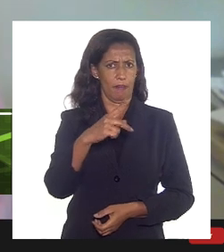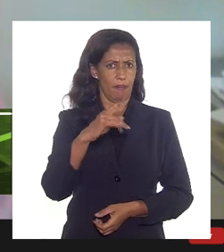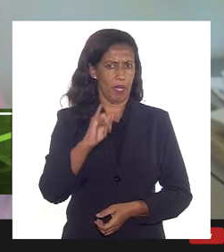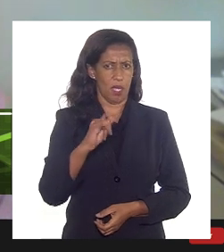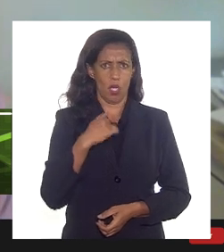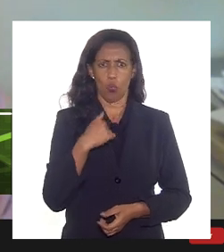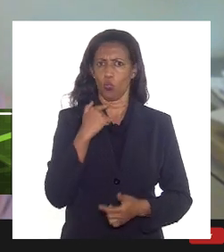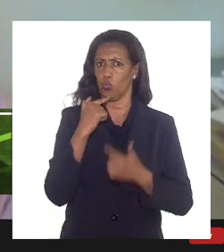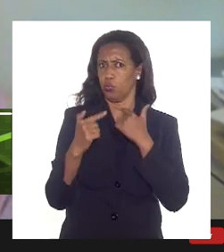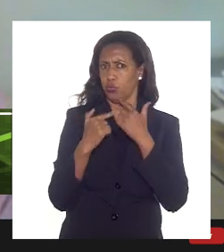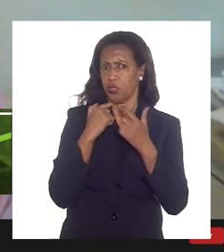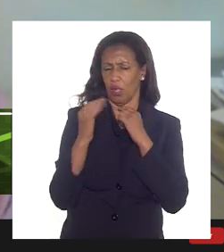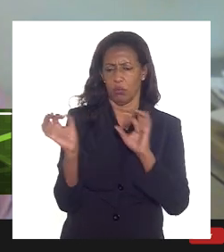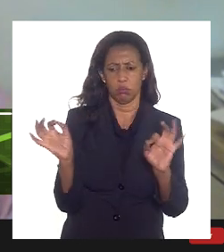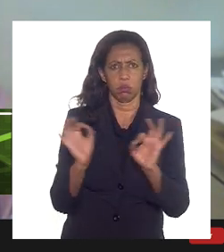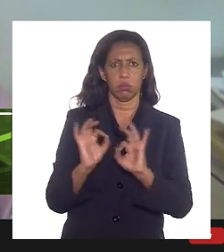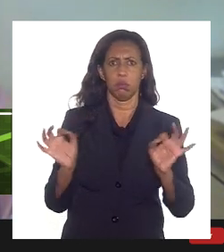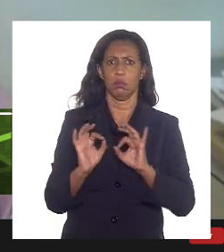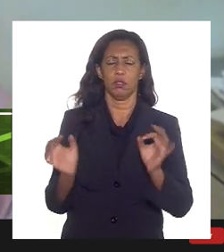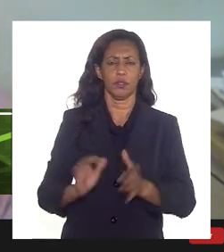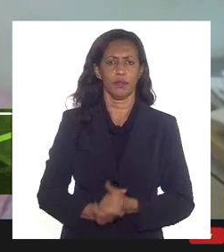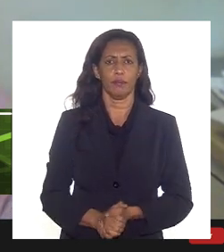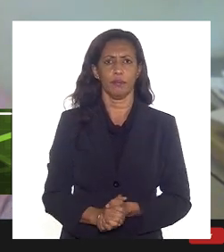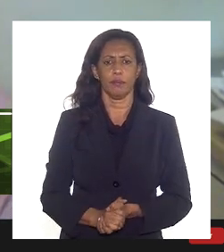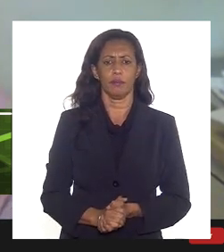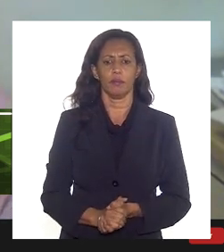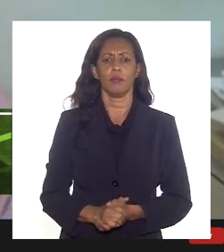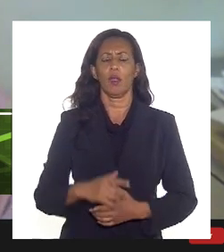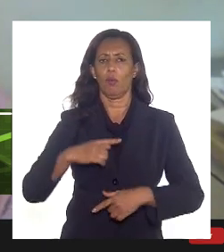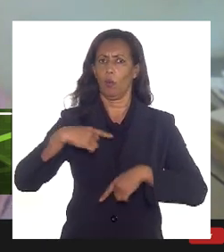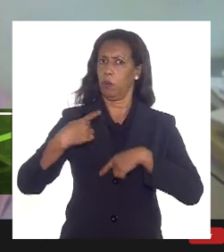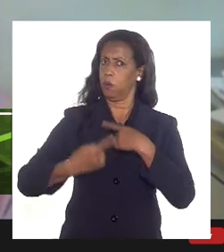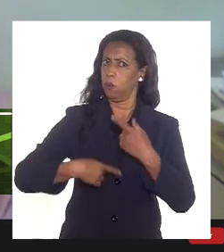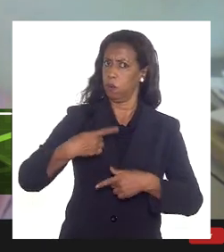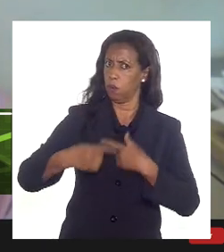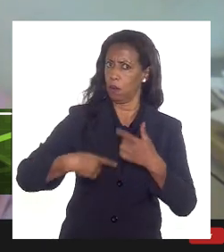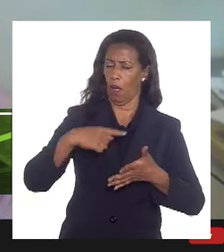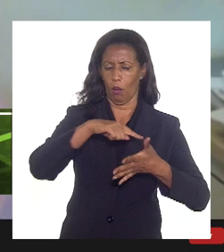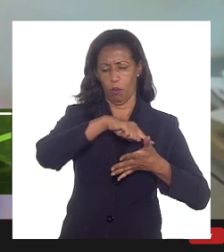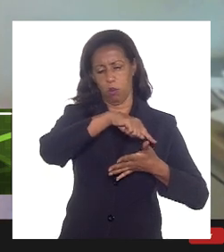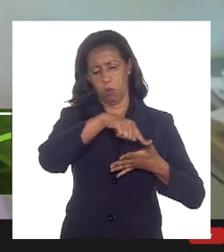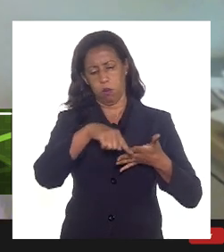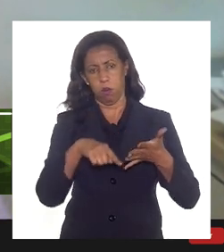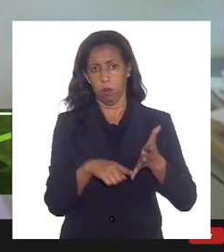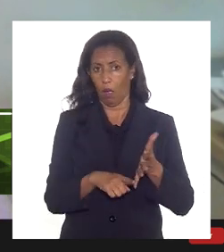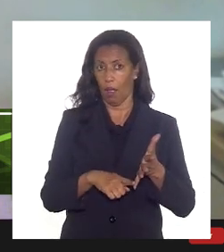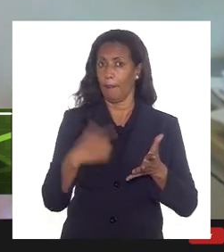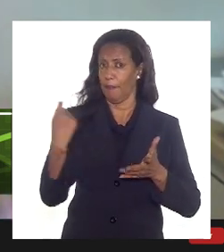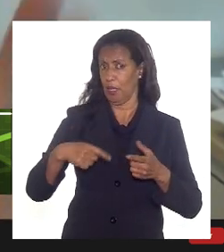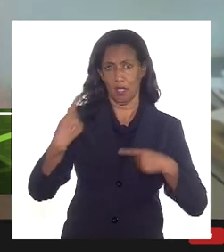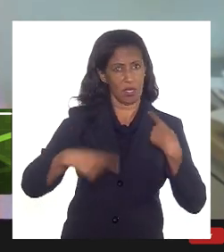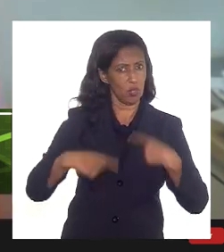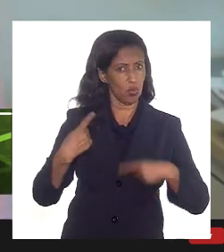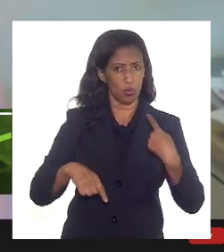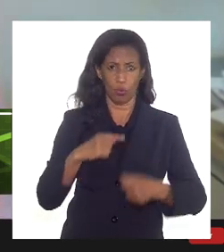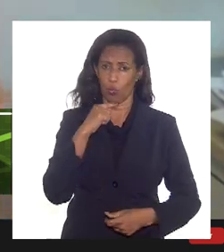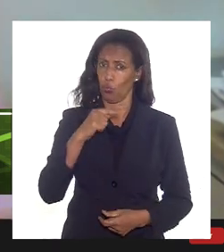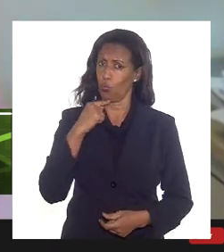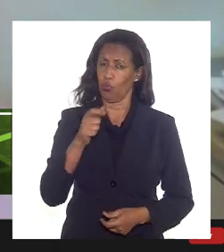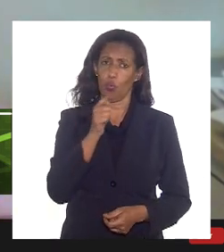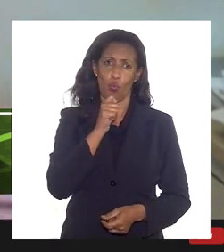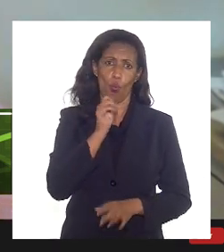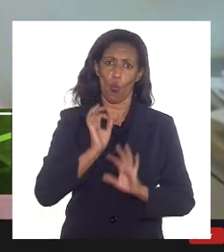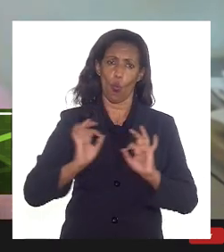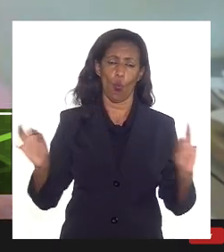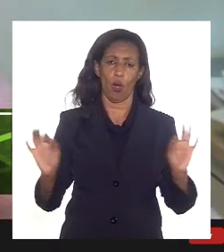nenhuma dúvida que vamos arrolar diversos tópicos que têm que ser discutidos, não tem dúvida nenhuma. Mas eu estou